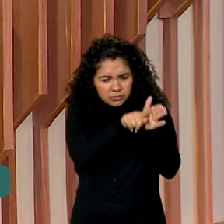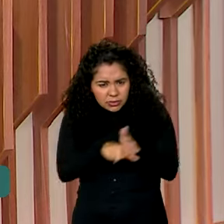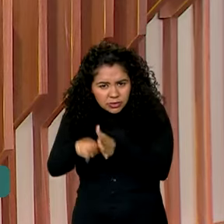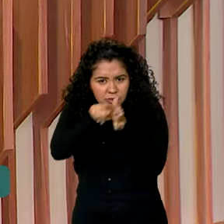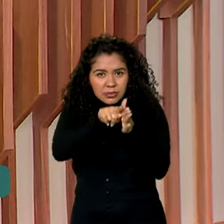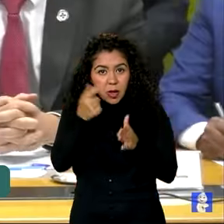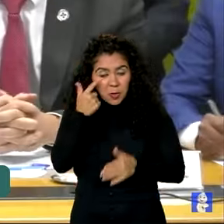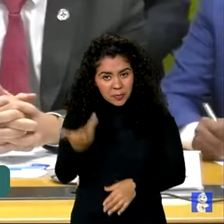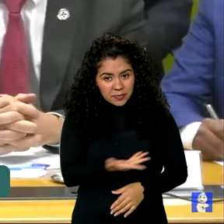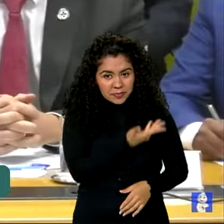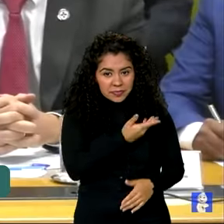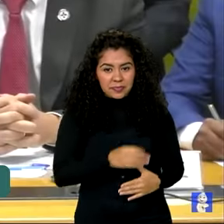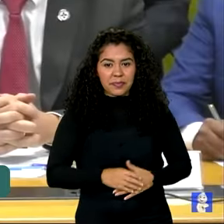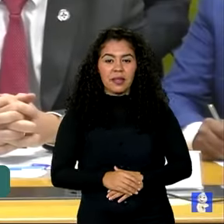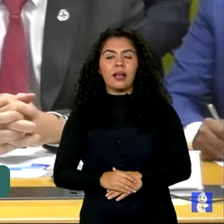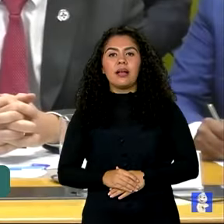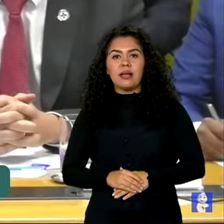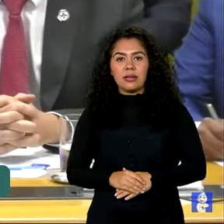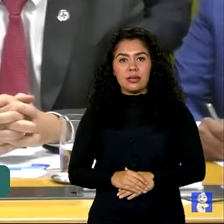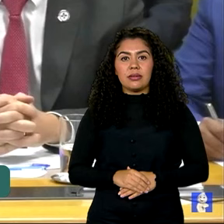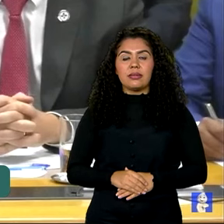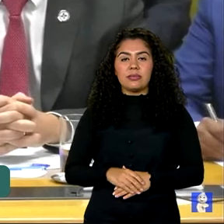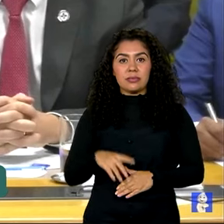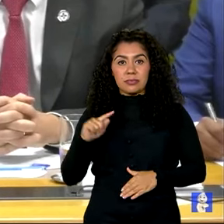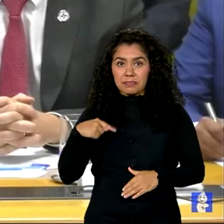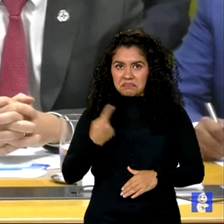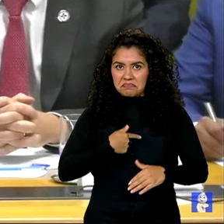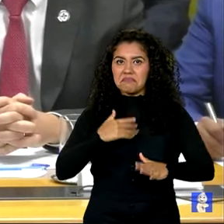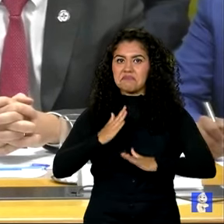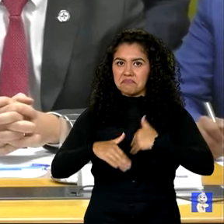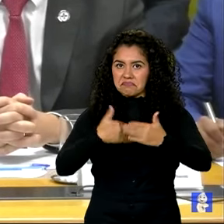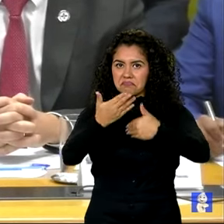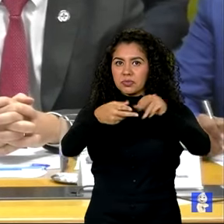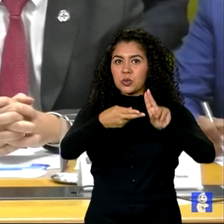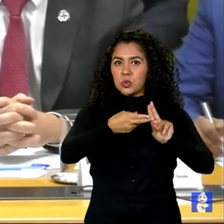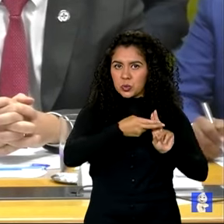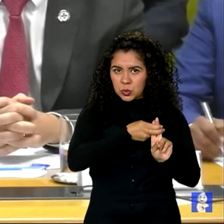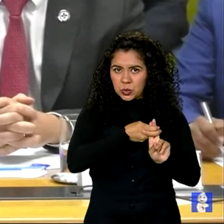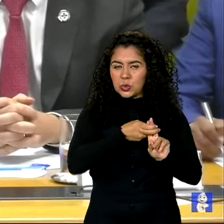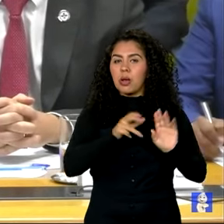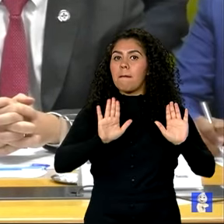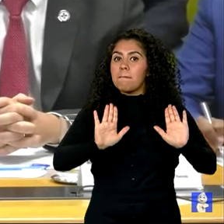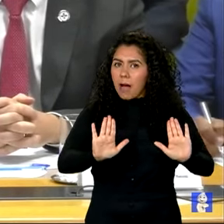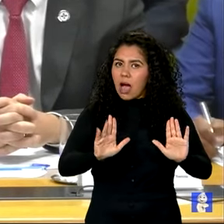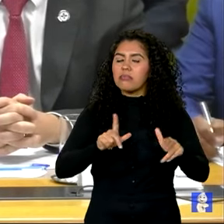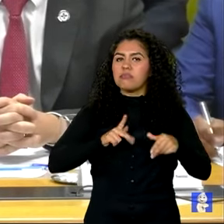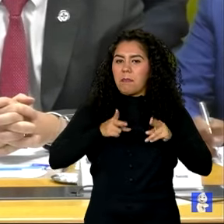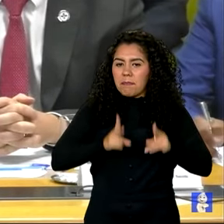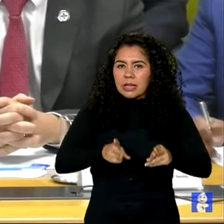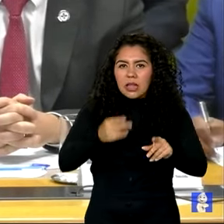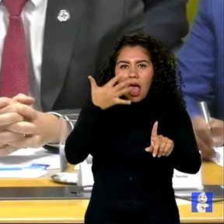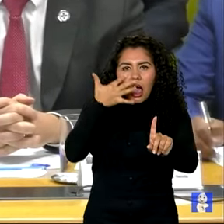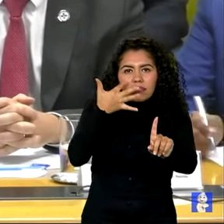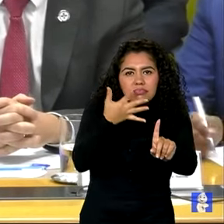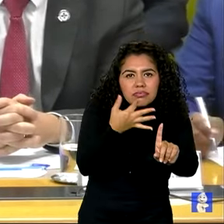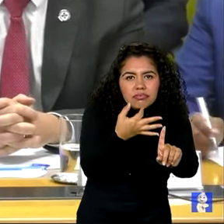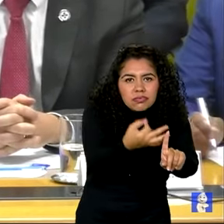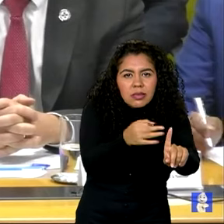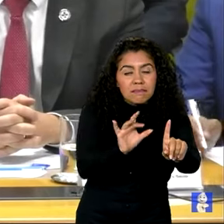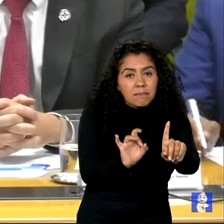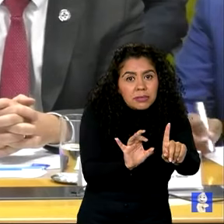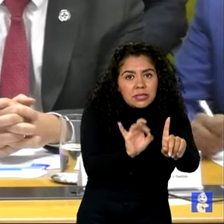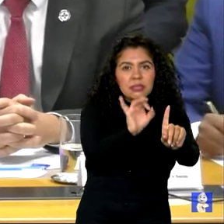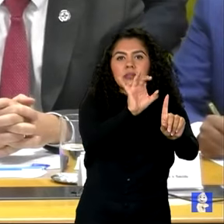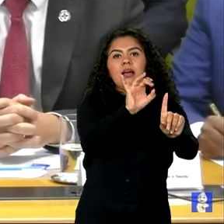procedimentos. A gente está avançando no SUS, mas mantém na parte da atenção especializada